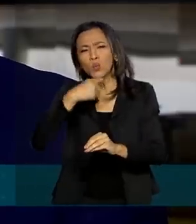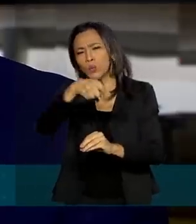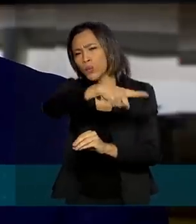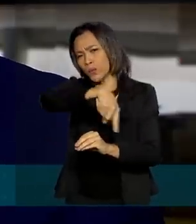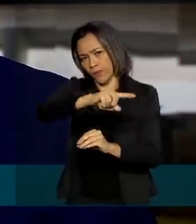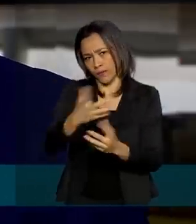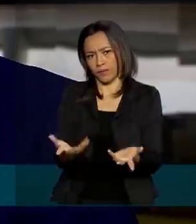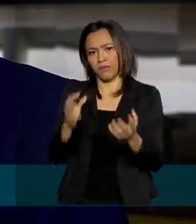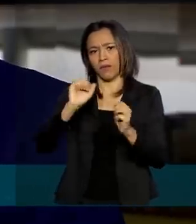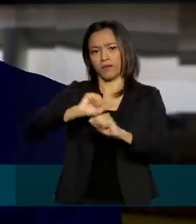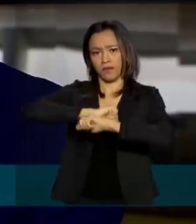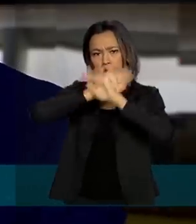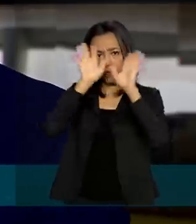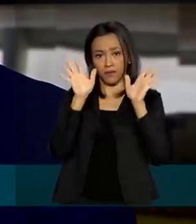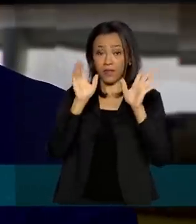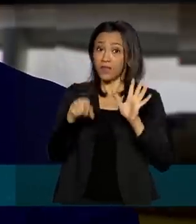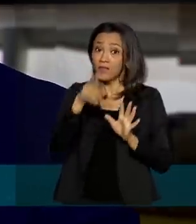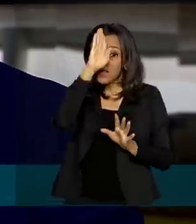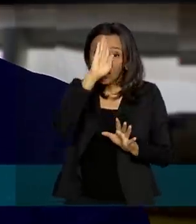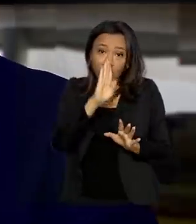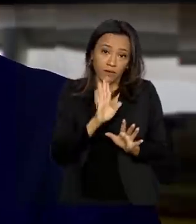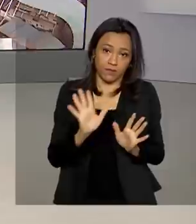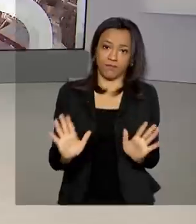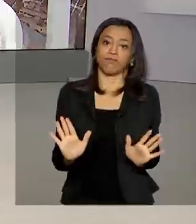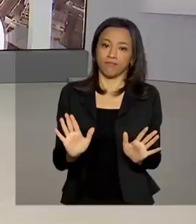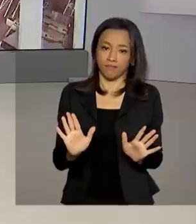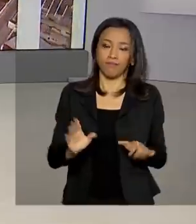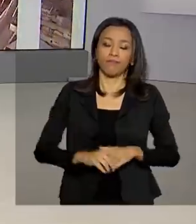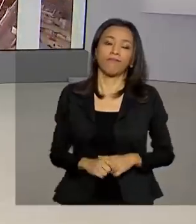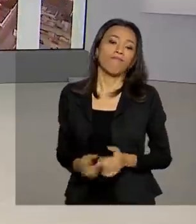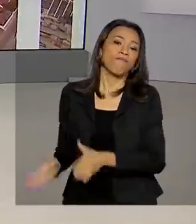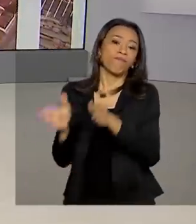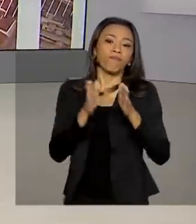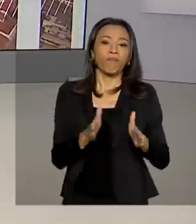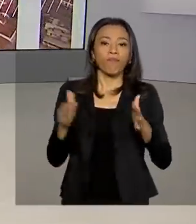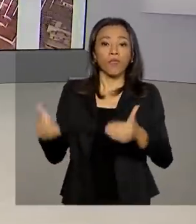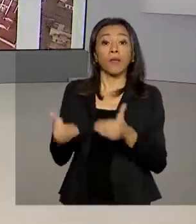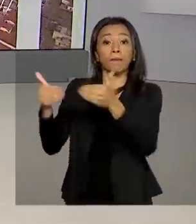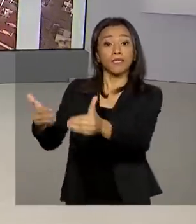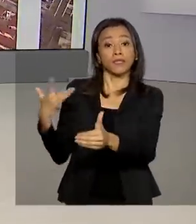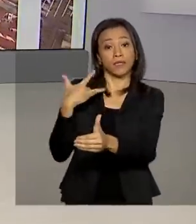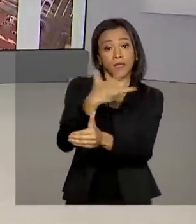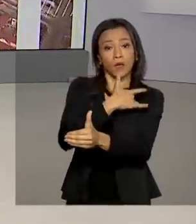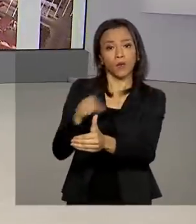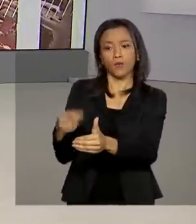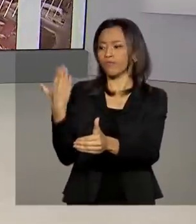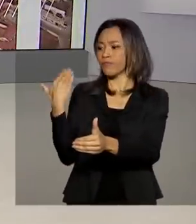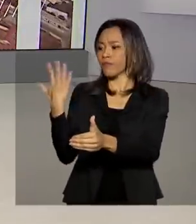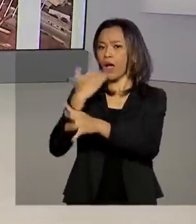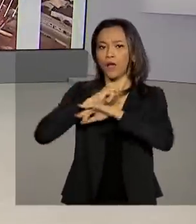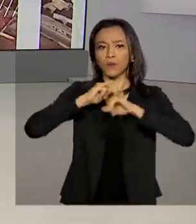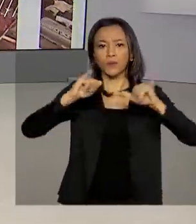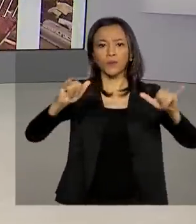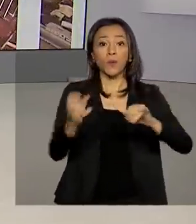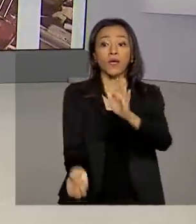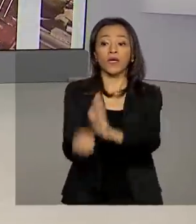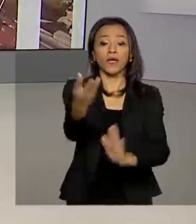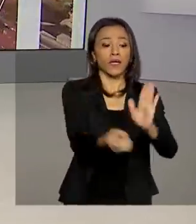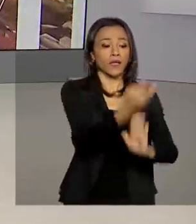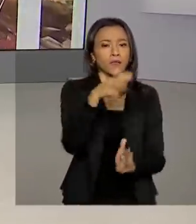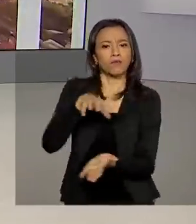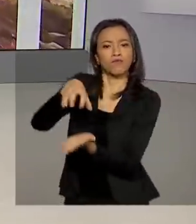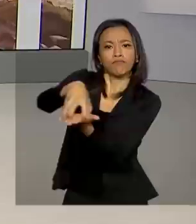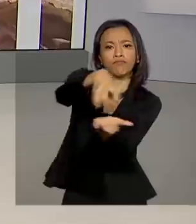contestações. Por que isso gratuitamente também? O Ministério da Saúde anunciou a criação de centros comunitários de